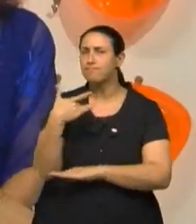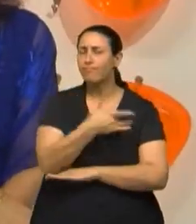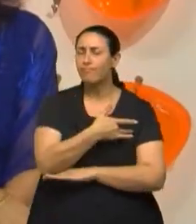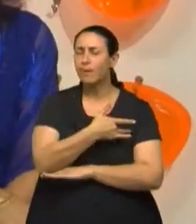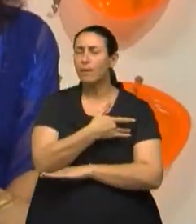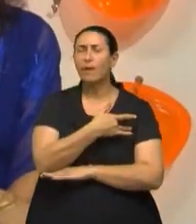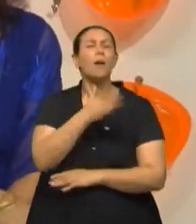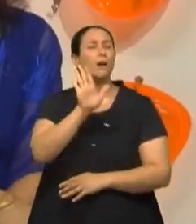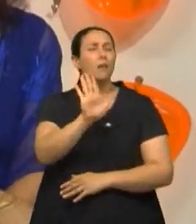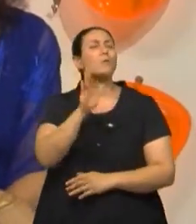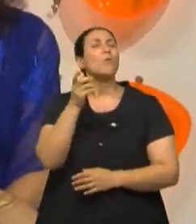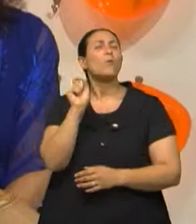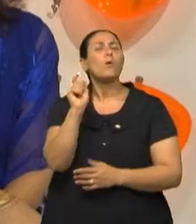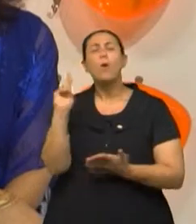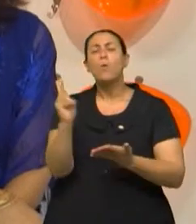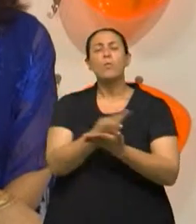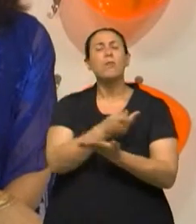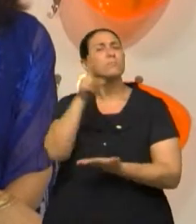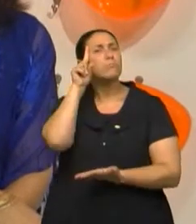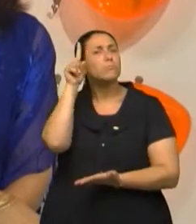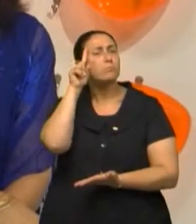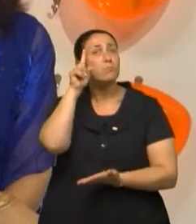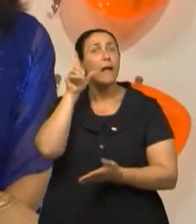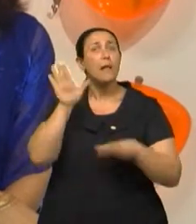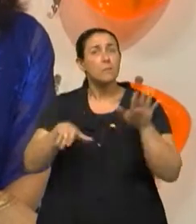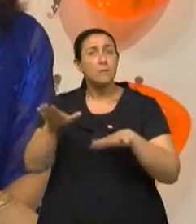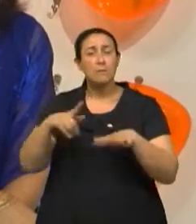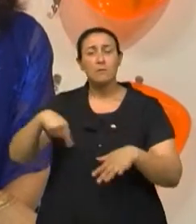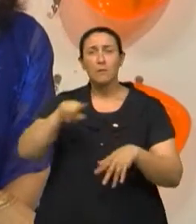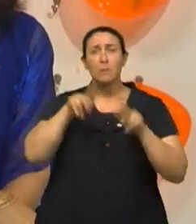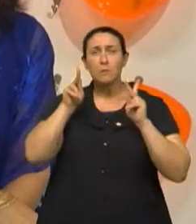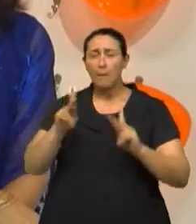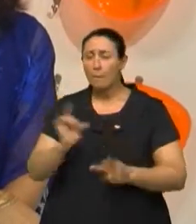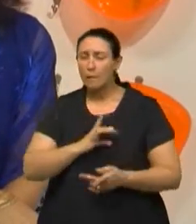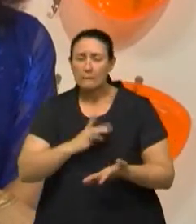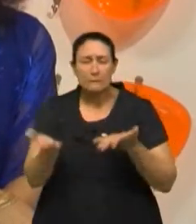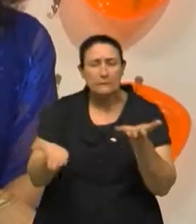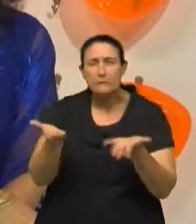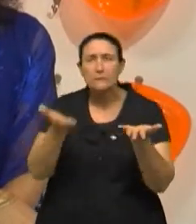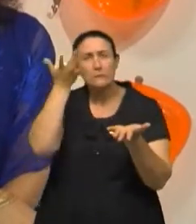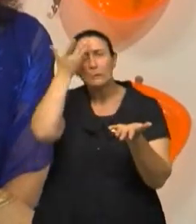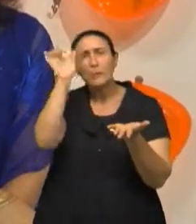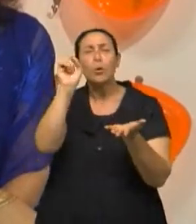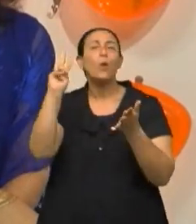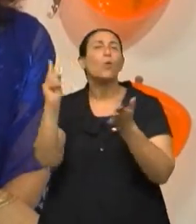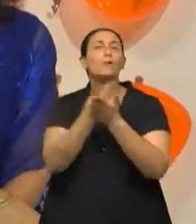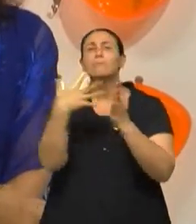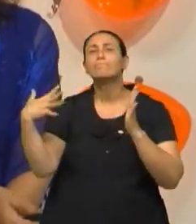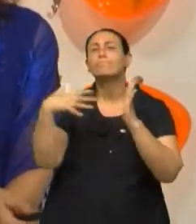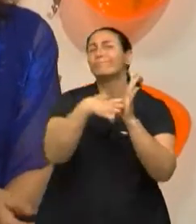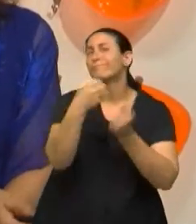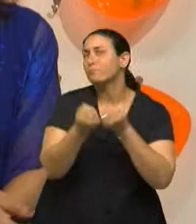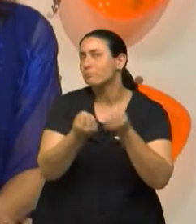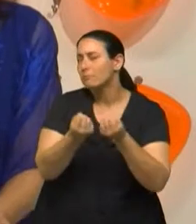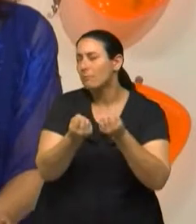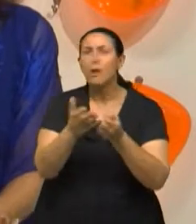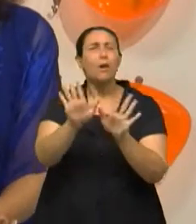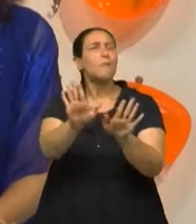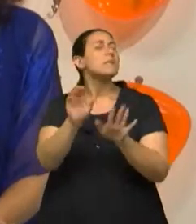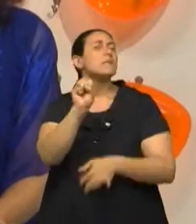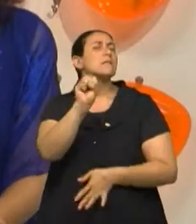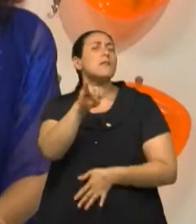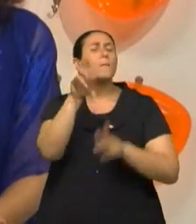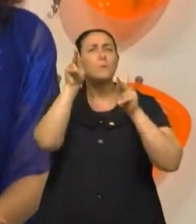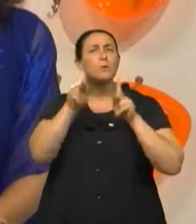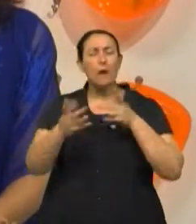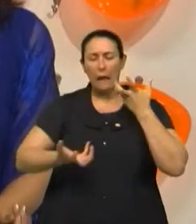fazer nas situações mais corriqueiras e que causam medo na hora de socorrer uma vítima de acidente de trânsito? Ou uma pessoa que